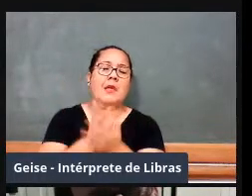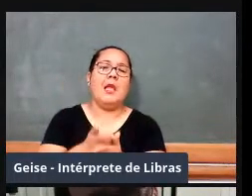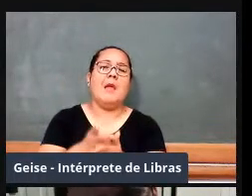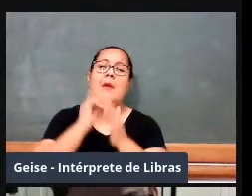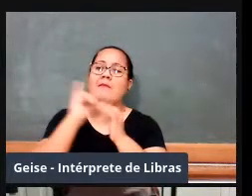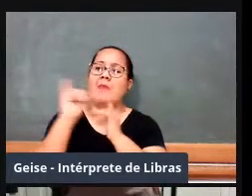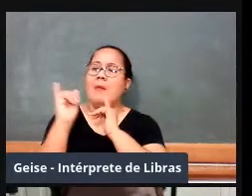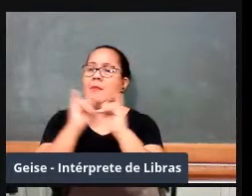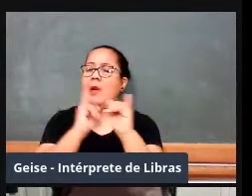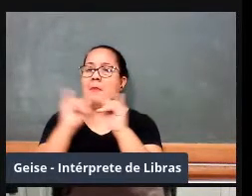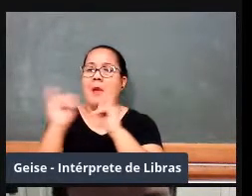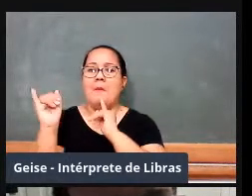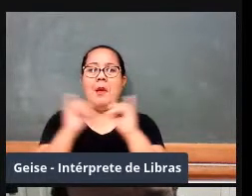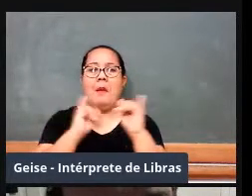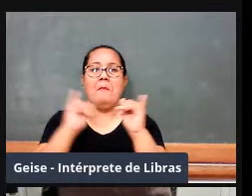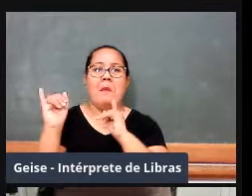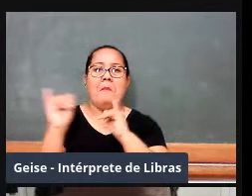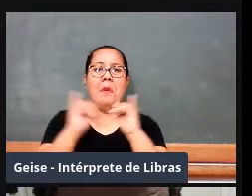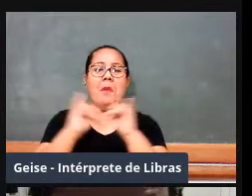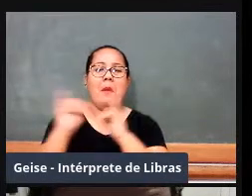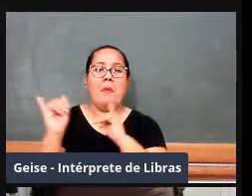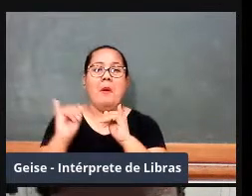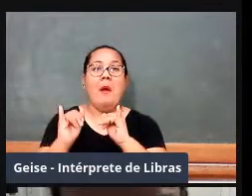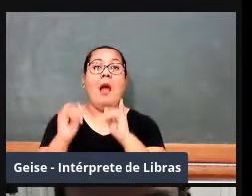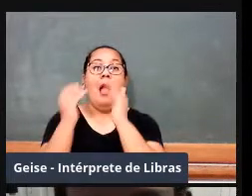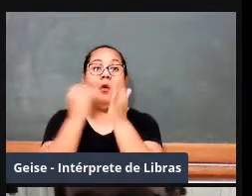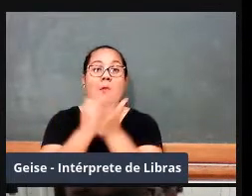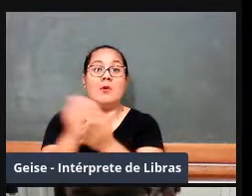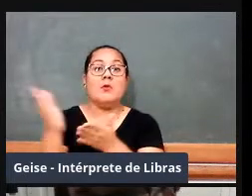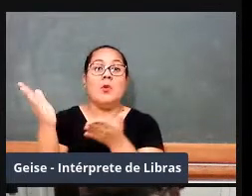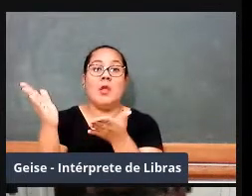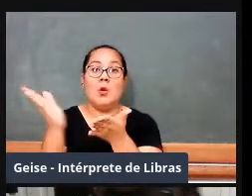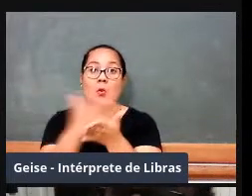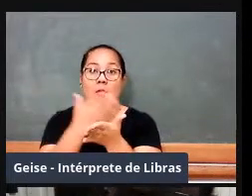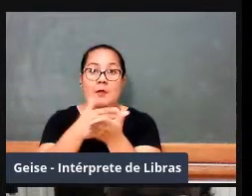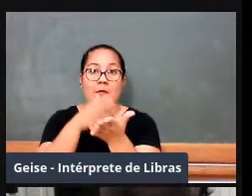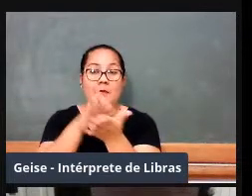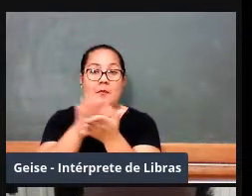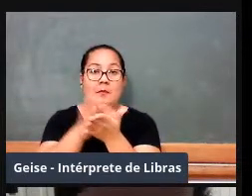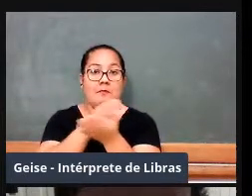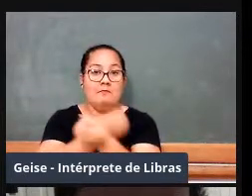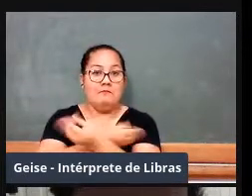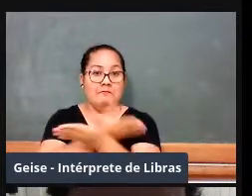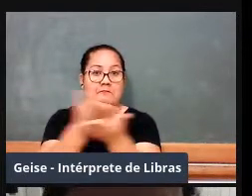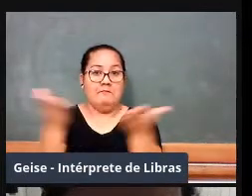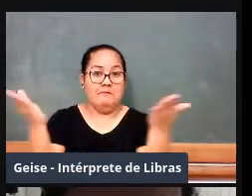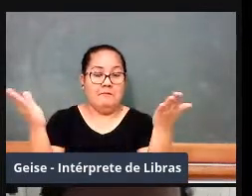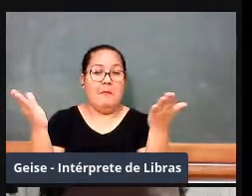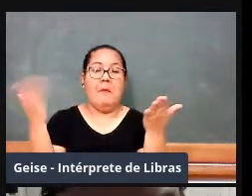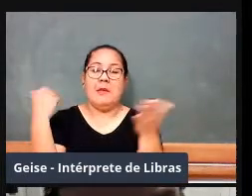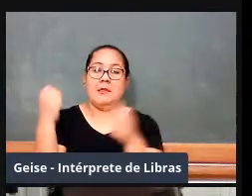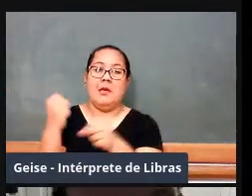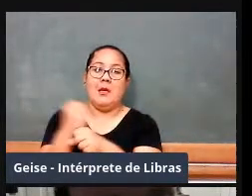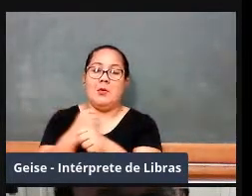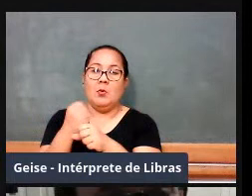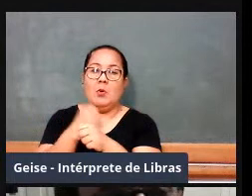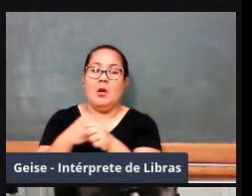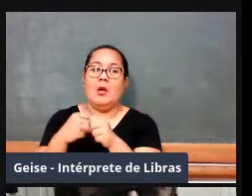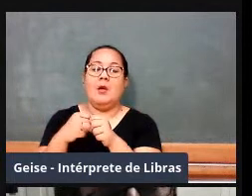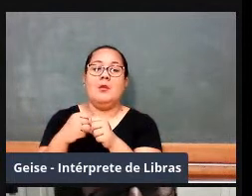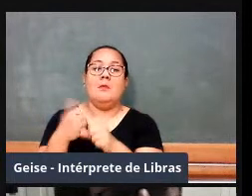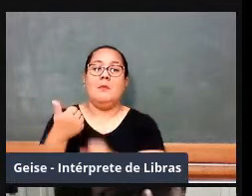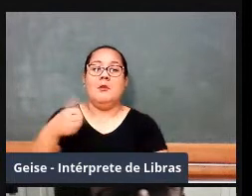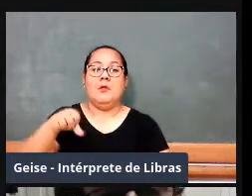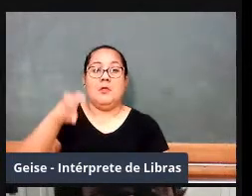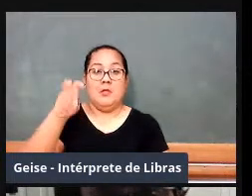peso enorme com a publicação de um livro, aí, em finais da década de 50, que